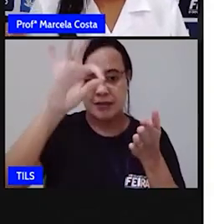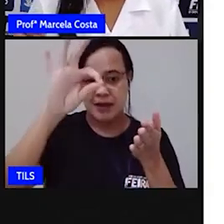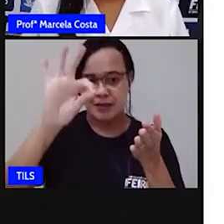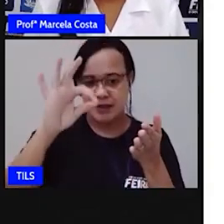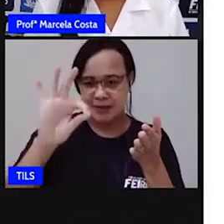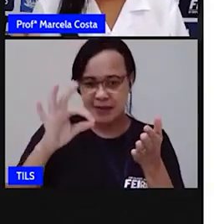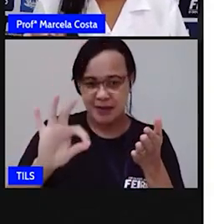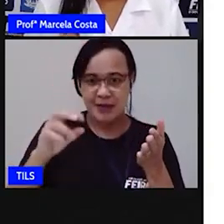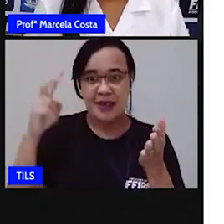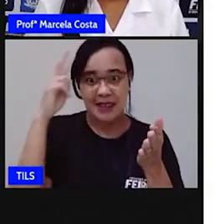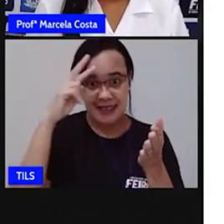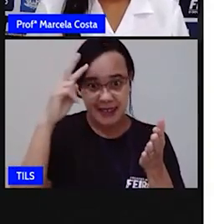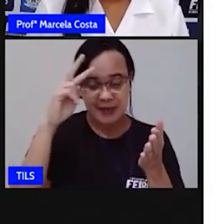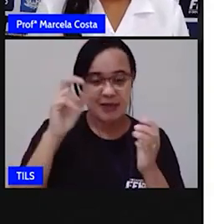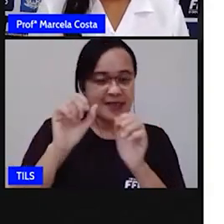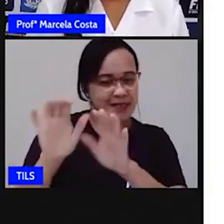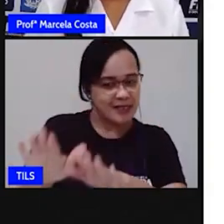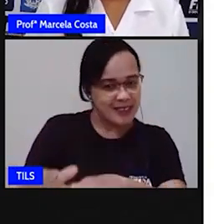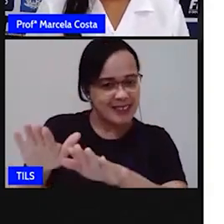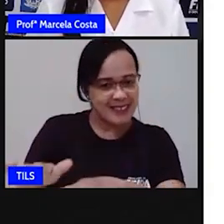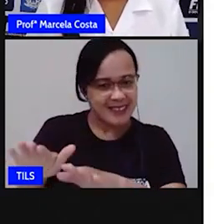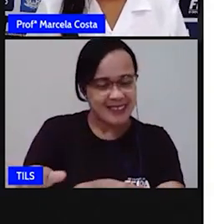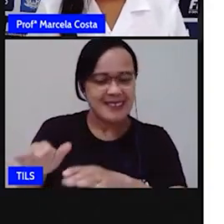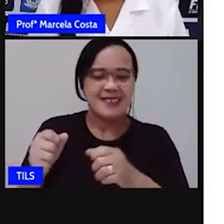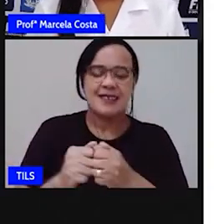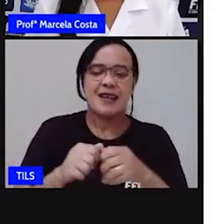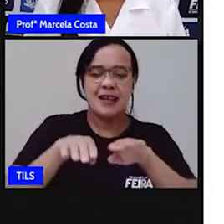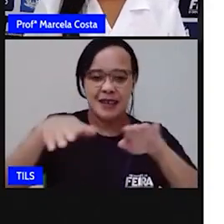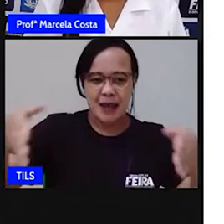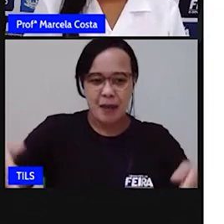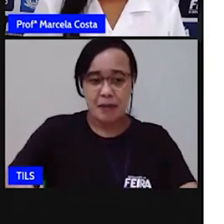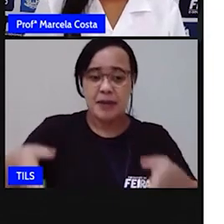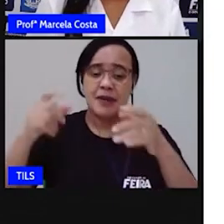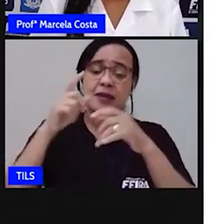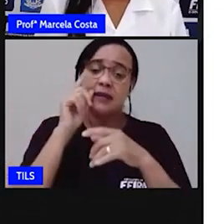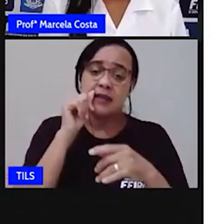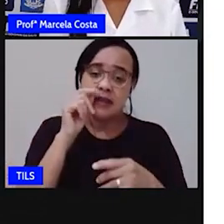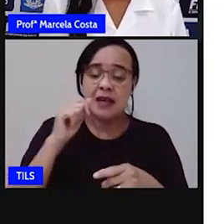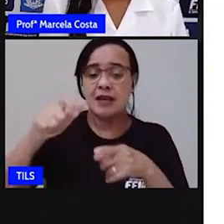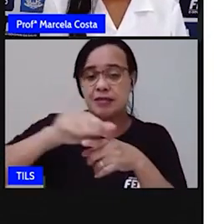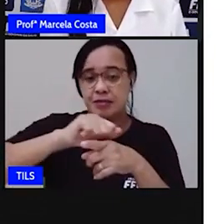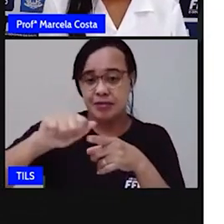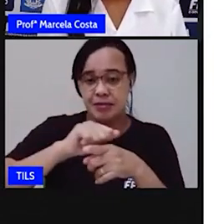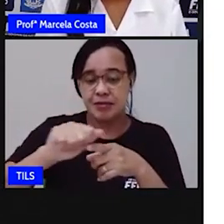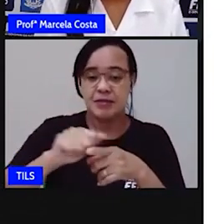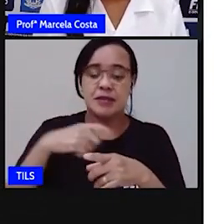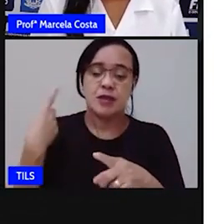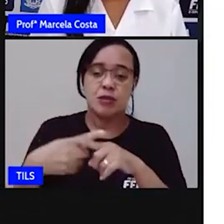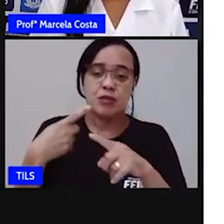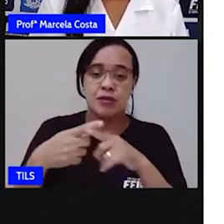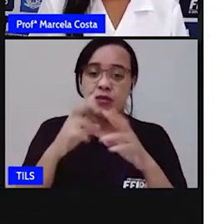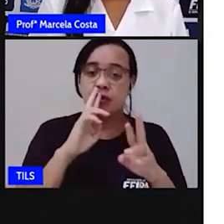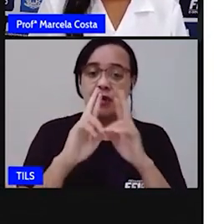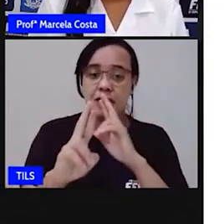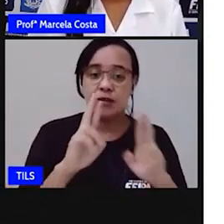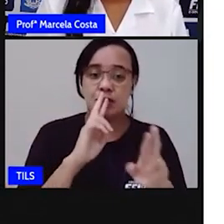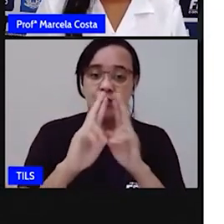tá? Já deixa ela aí na sua mesa, junto com o lápis, a borracha, porque a gente vai responder ela